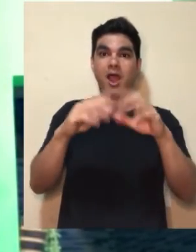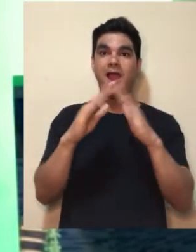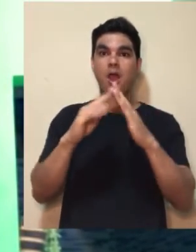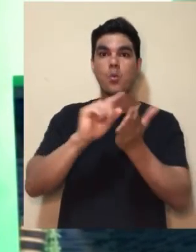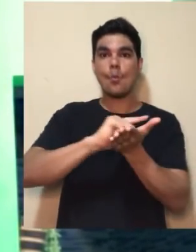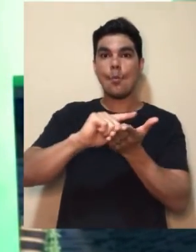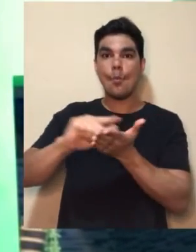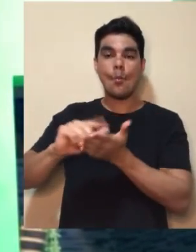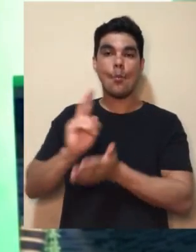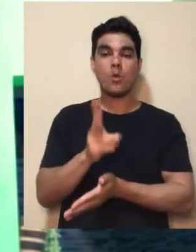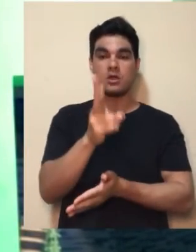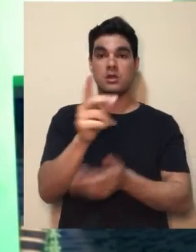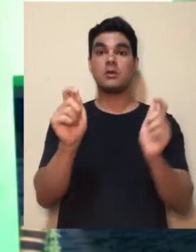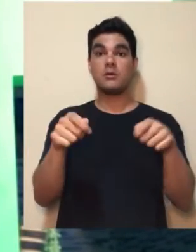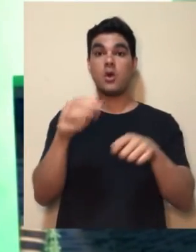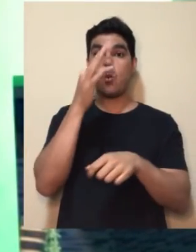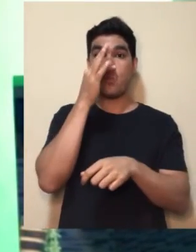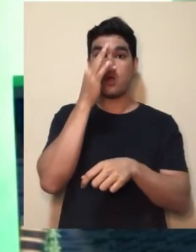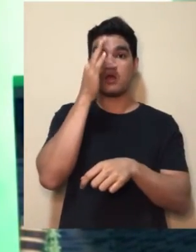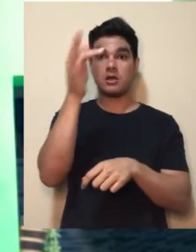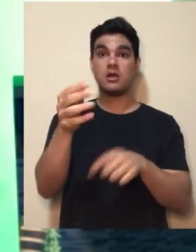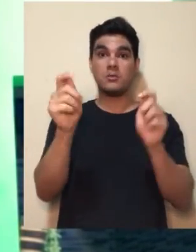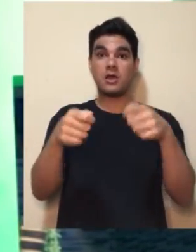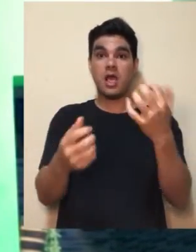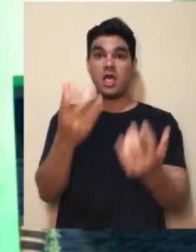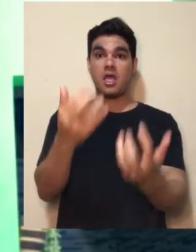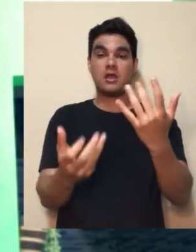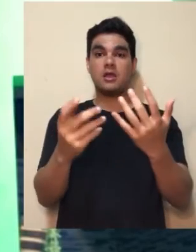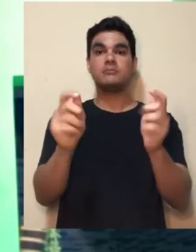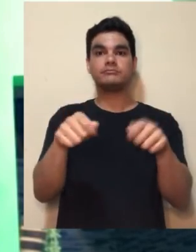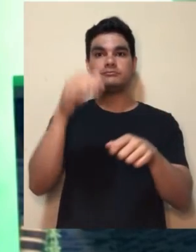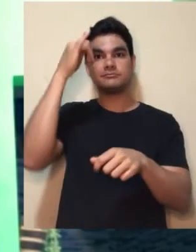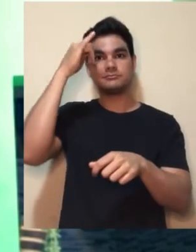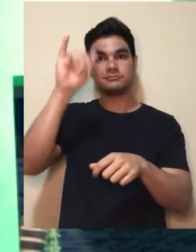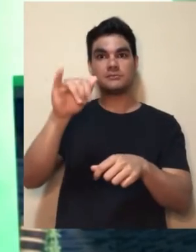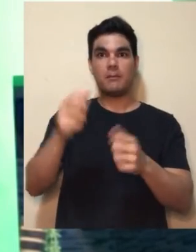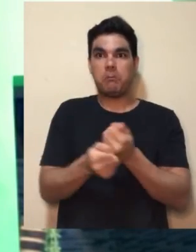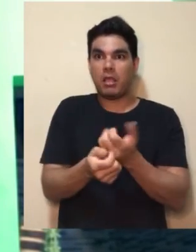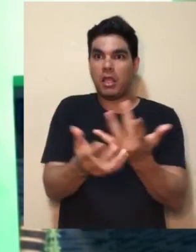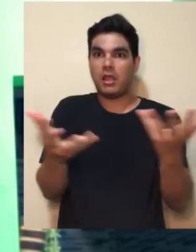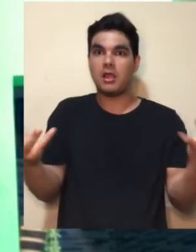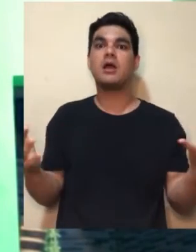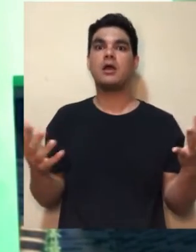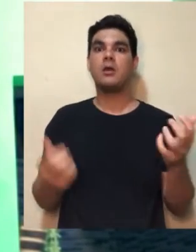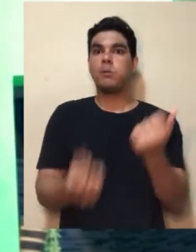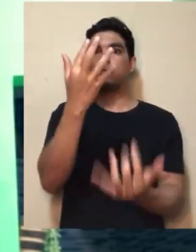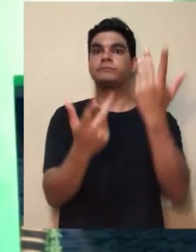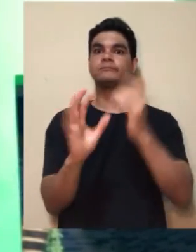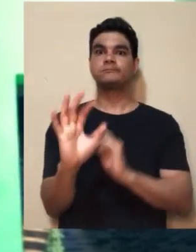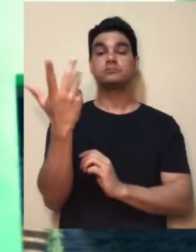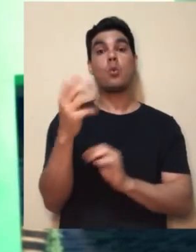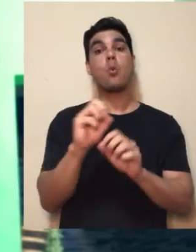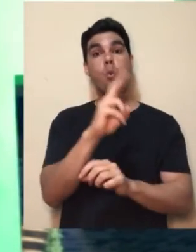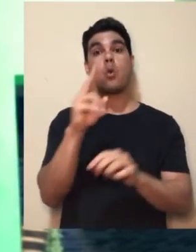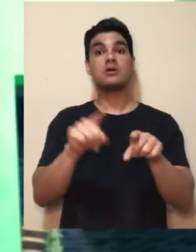quintais limpos, sendo ele baldio ou não. Para assim, uma futura possível queimada possa não se alastrar